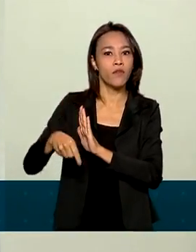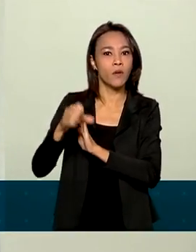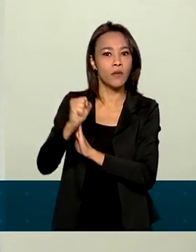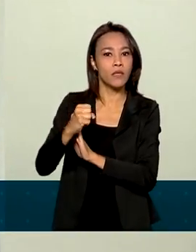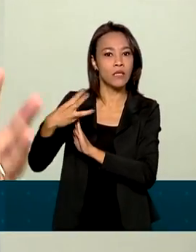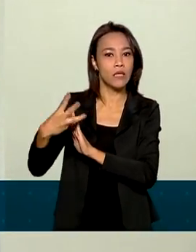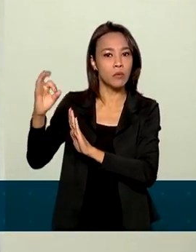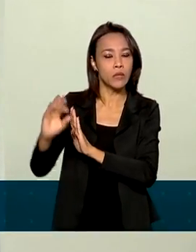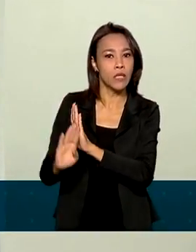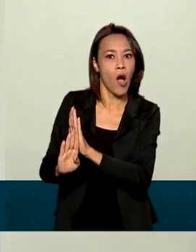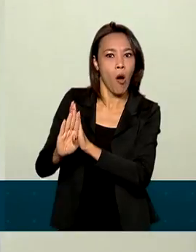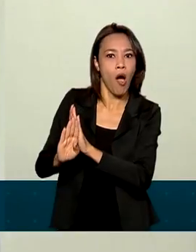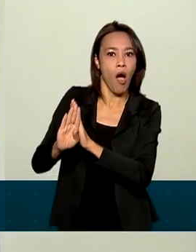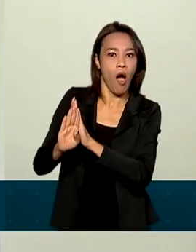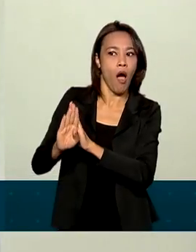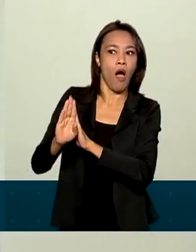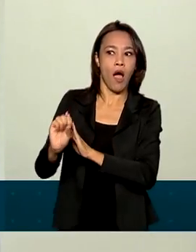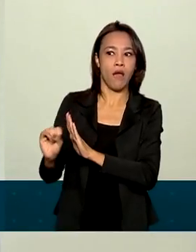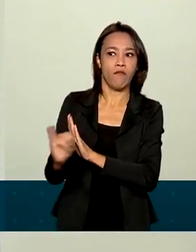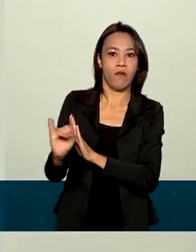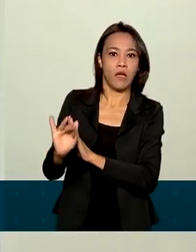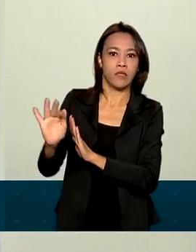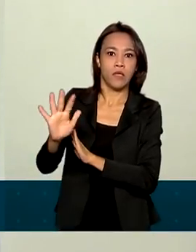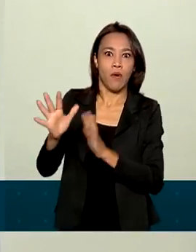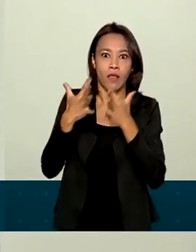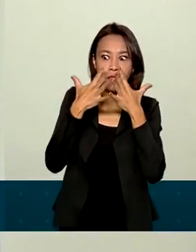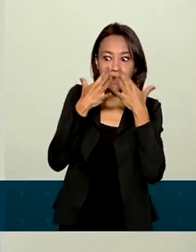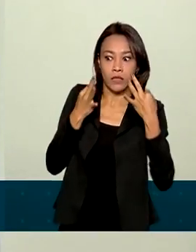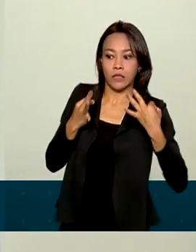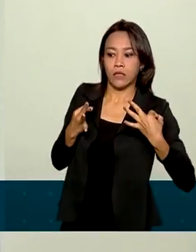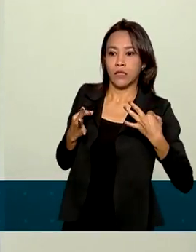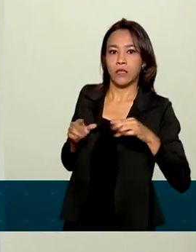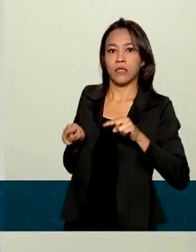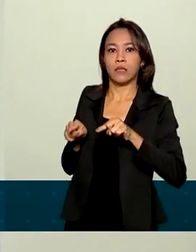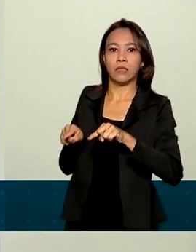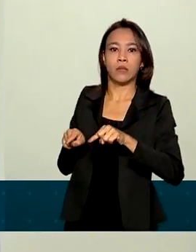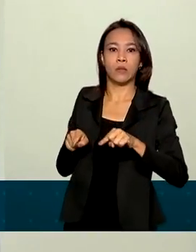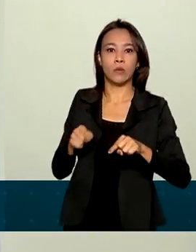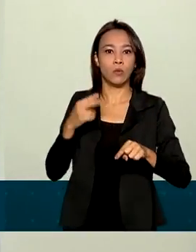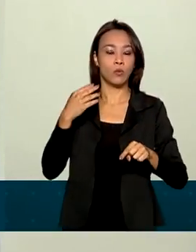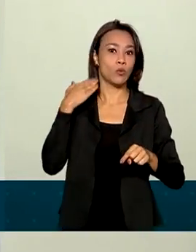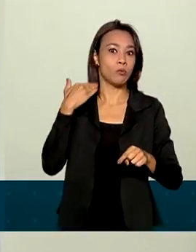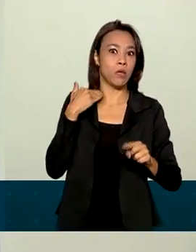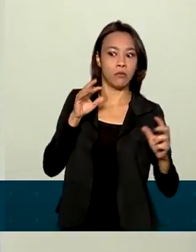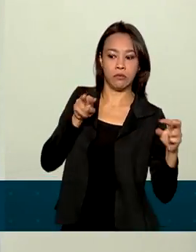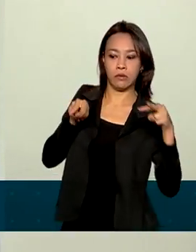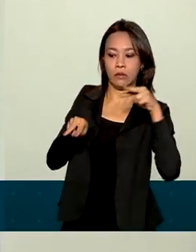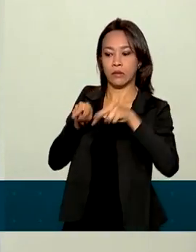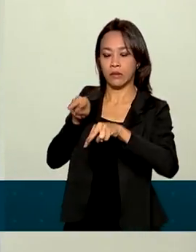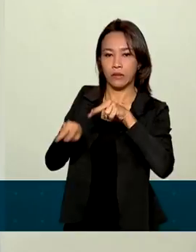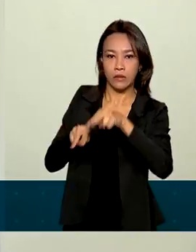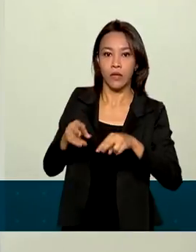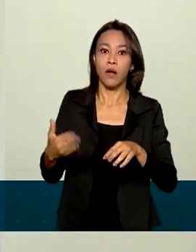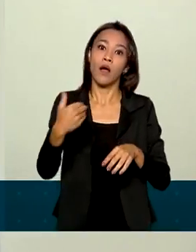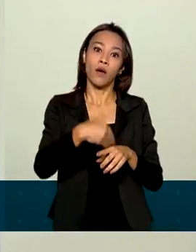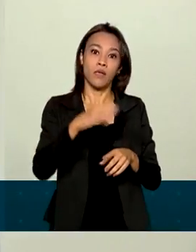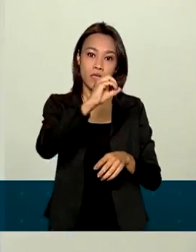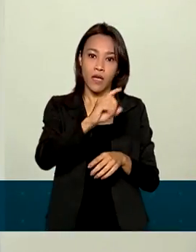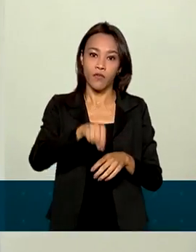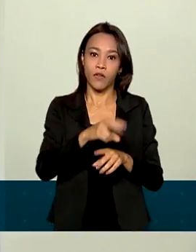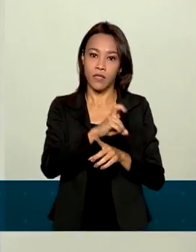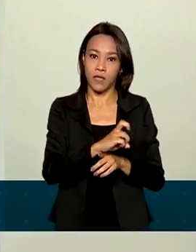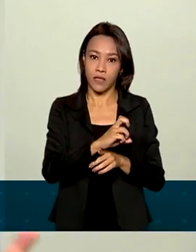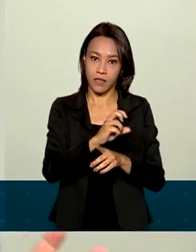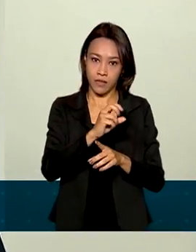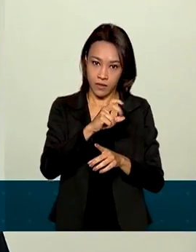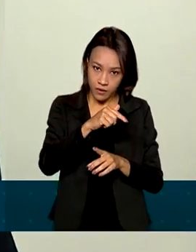acendendo as luzes de atenção entre as autoridades monetárias. Em junho, mais uma vez, temos uma inflação de 0,53%,